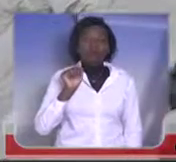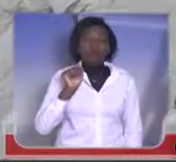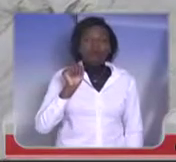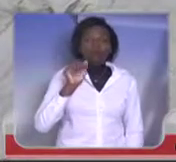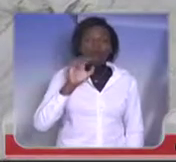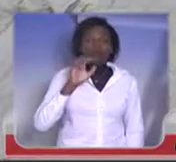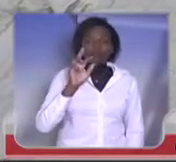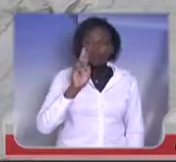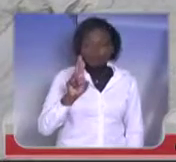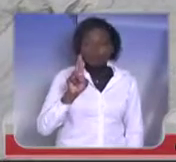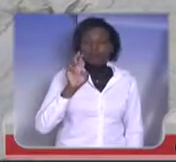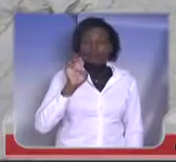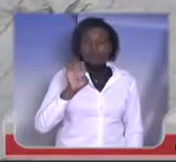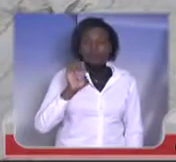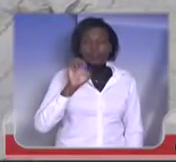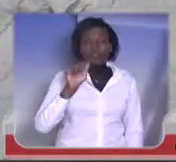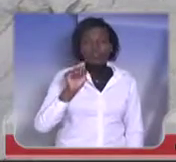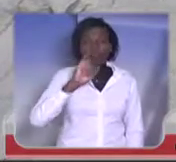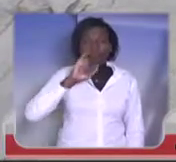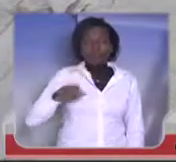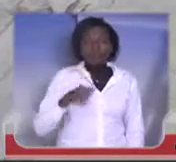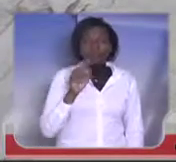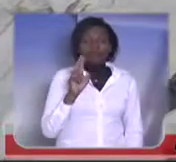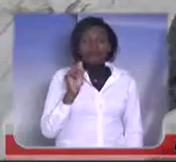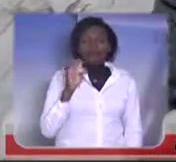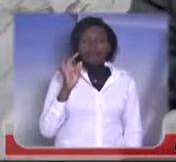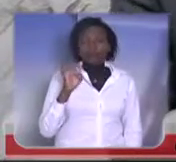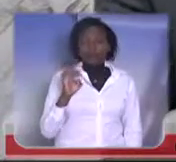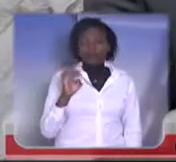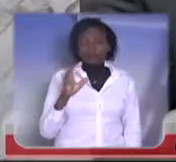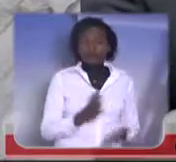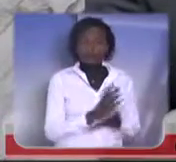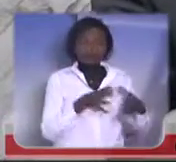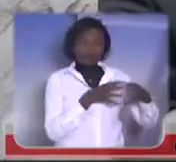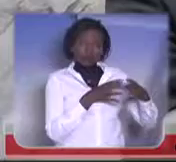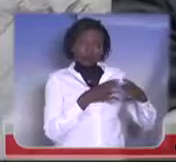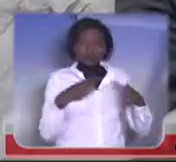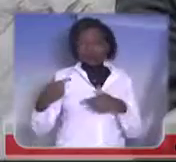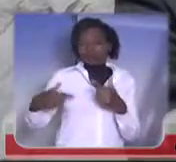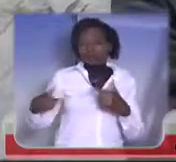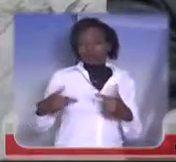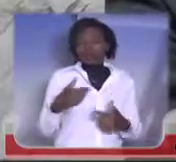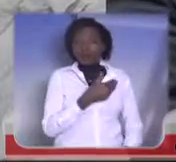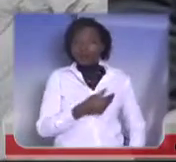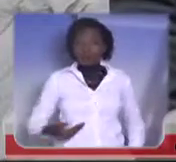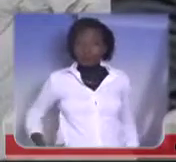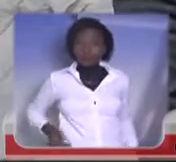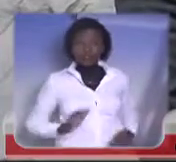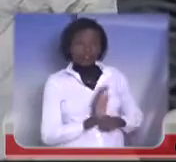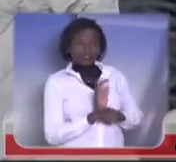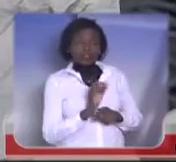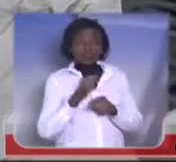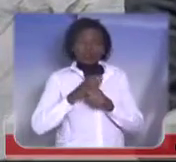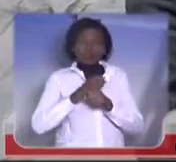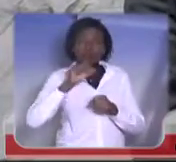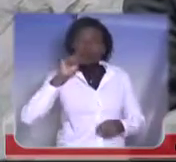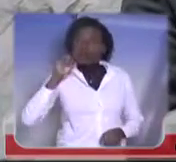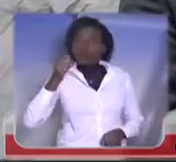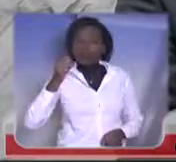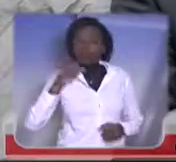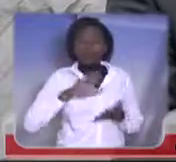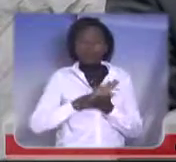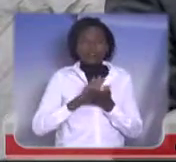públicos, existem classes de funcionários públicos que estão há mais de oito anos sem reajuste. Outros